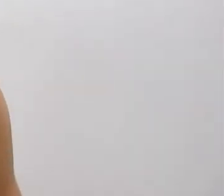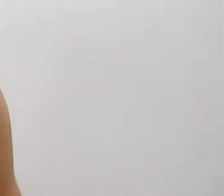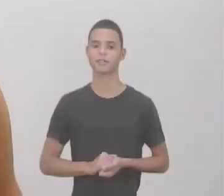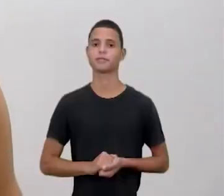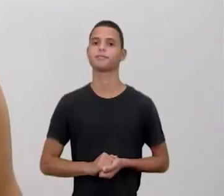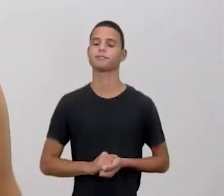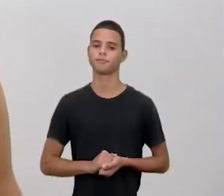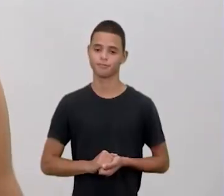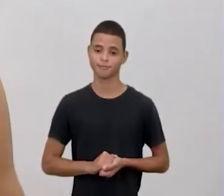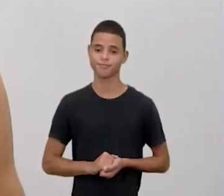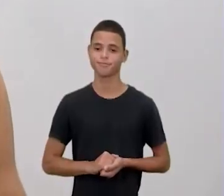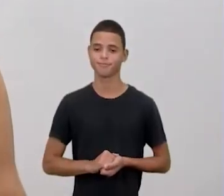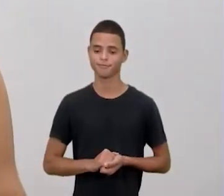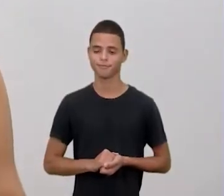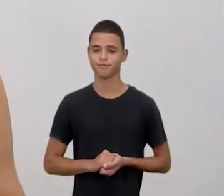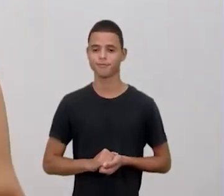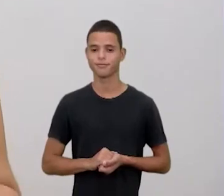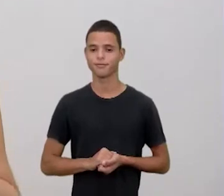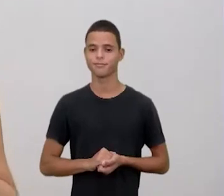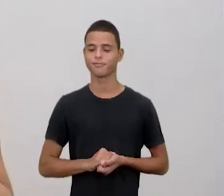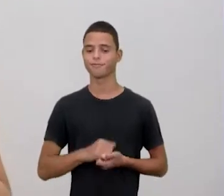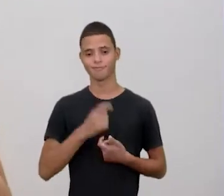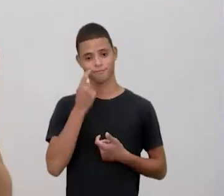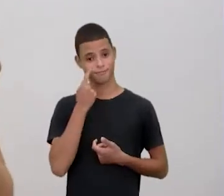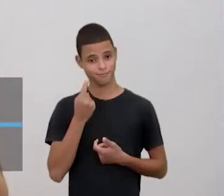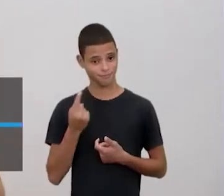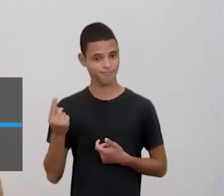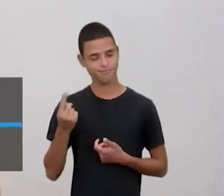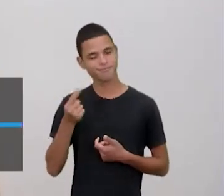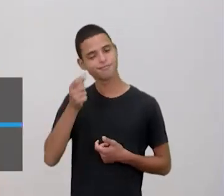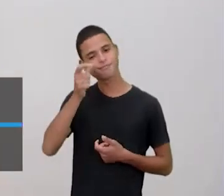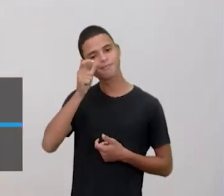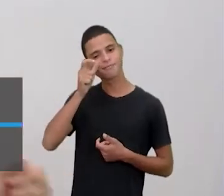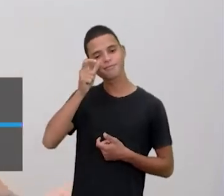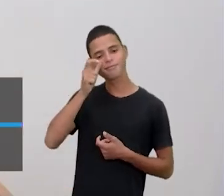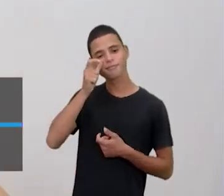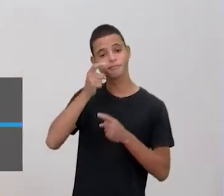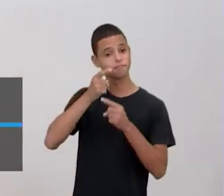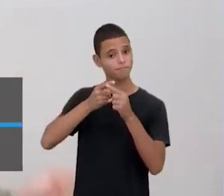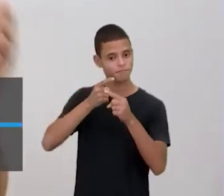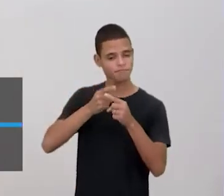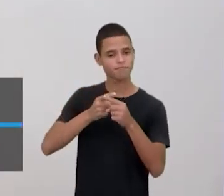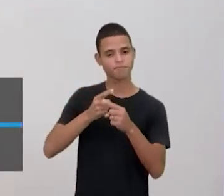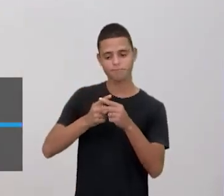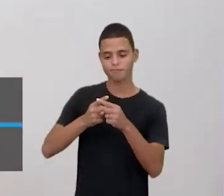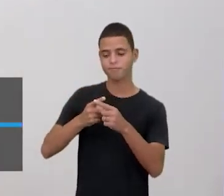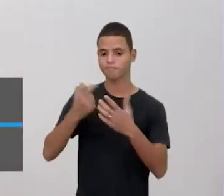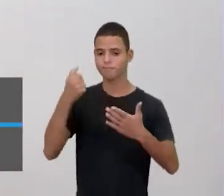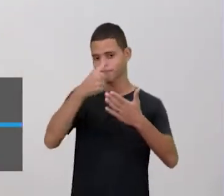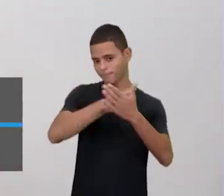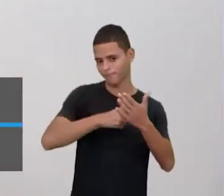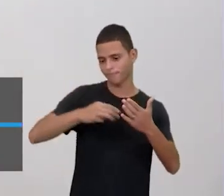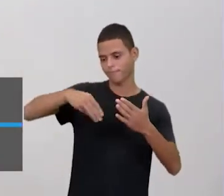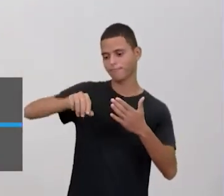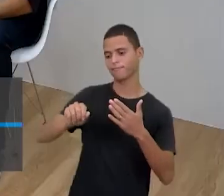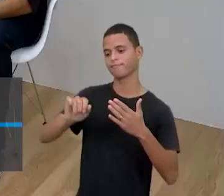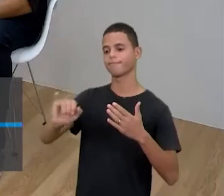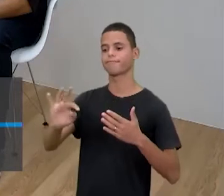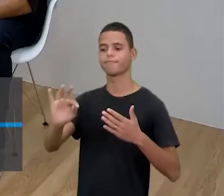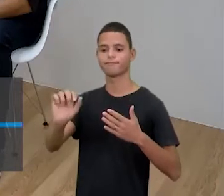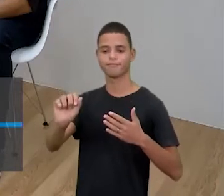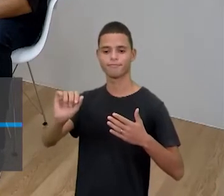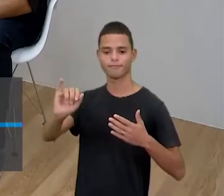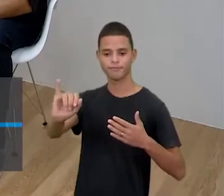Isso aí, gente! Olha, muito interessante porque o Muay Thai tem mais essa pegada de